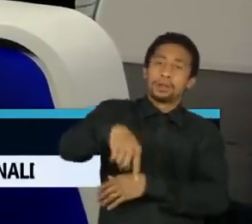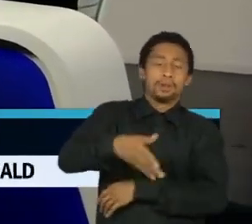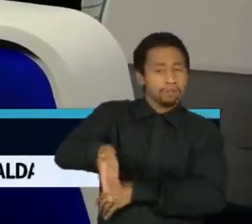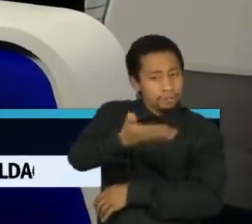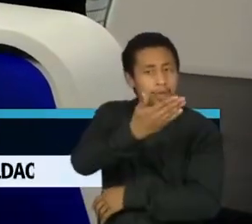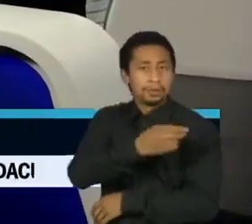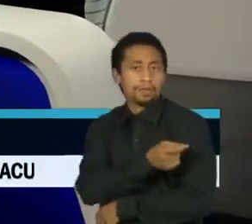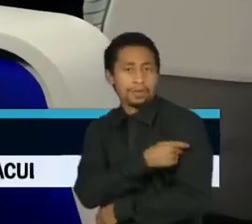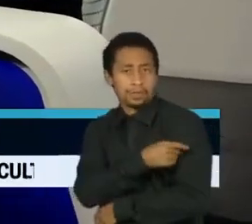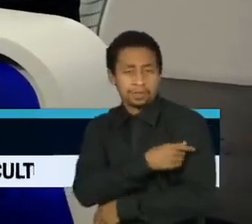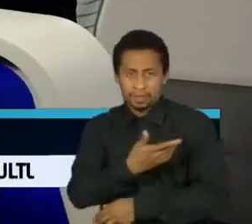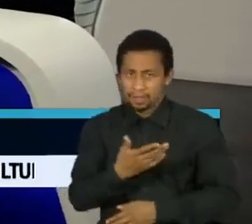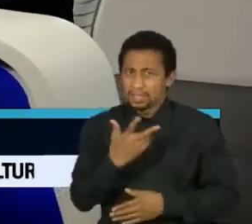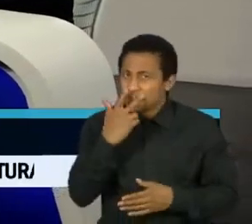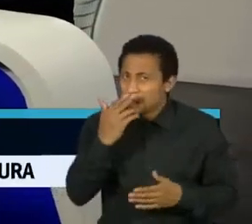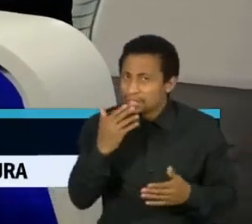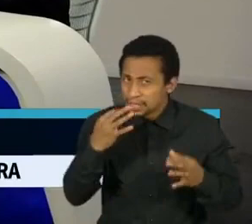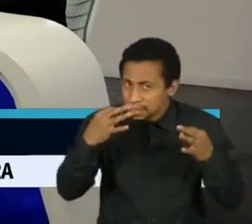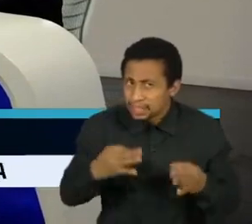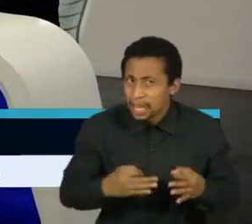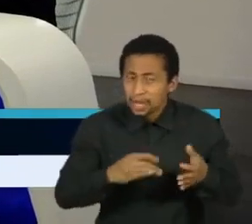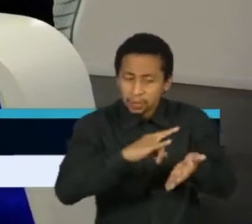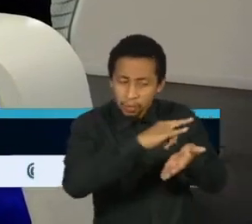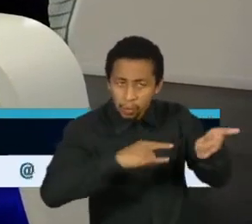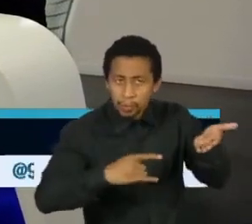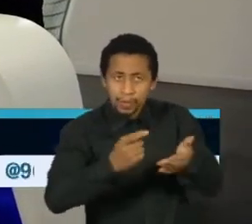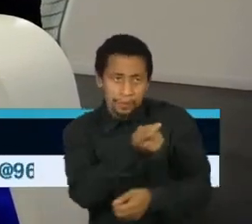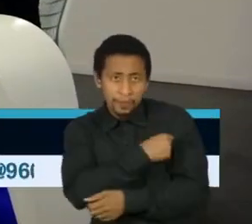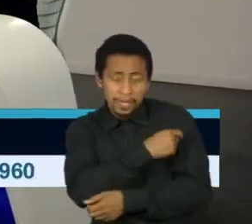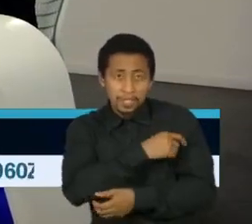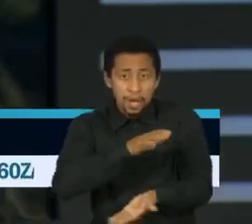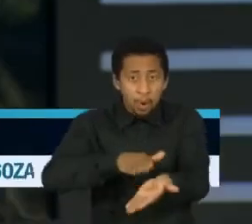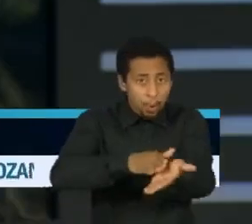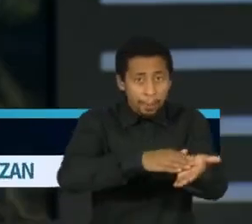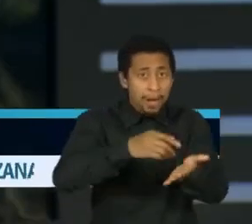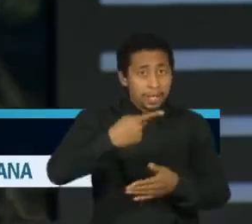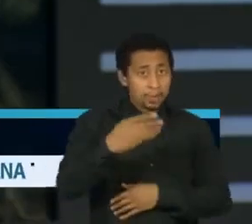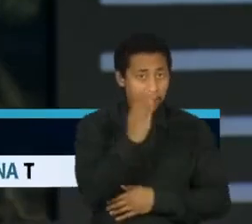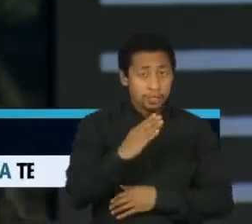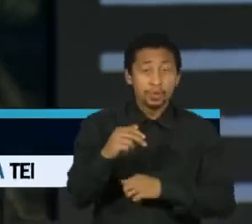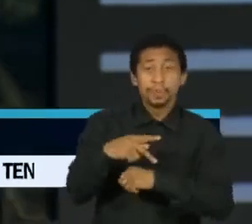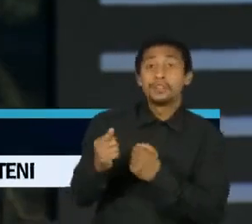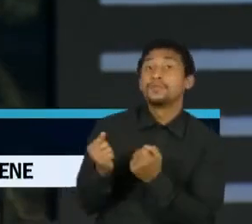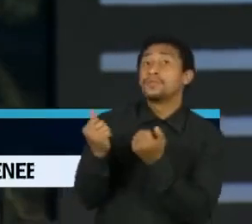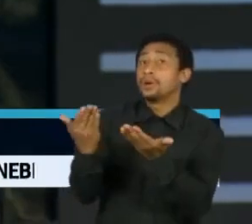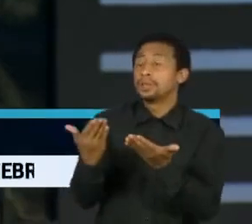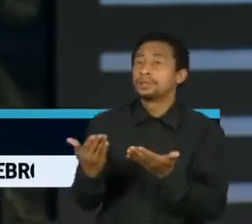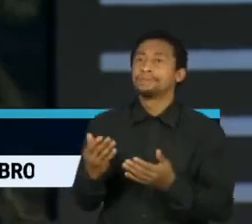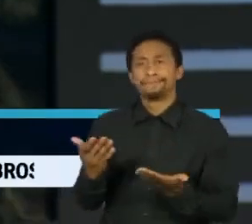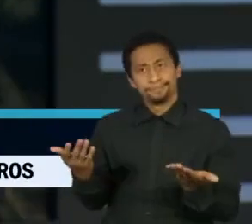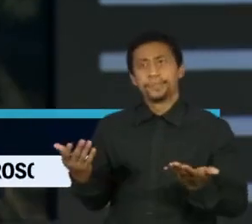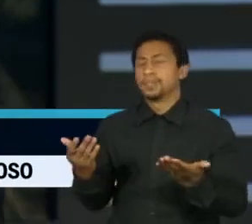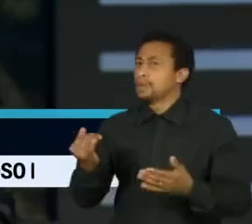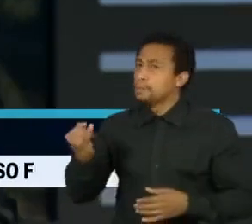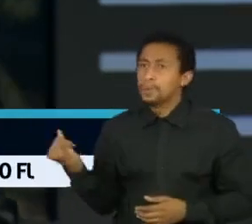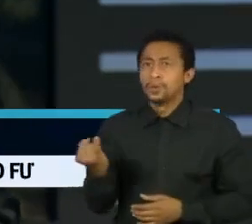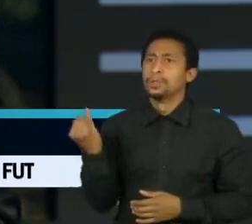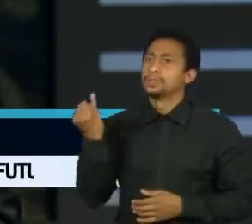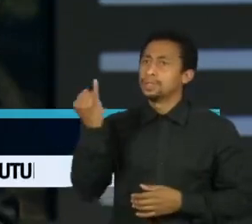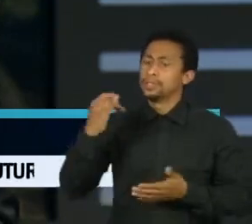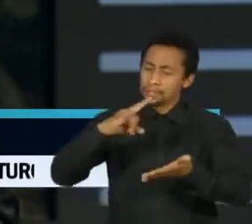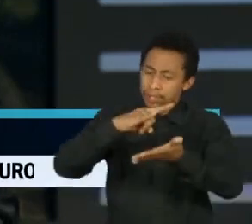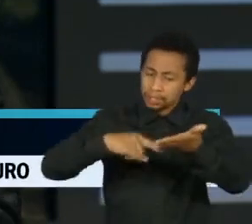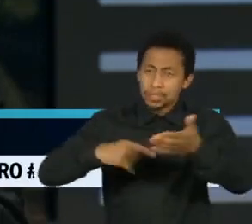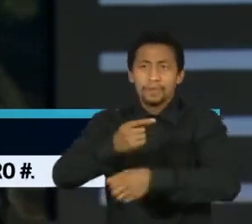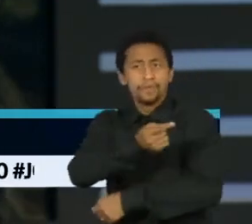passaporte de vacinação, cancelar as festas de fim de ano, tanto no Brasil quanto no exterior? Olha, é fundamental o passaporte de vacinação. A exigência de certificado